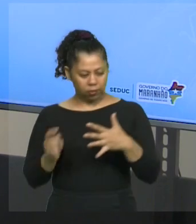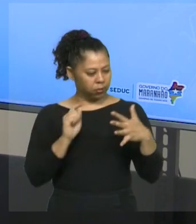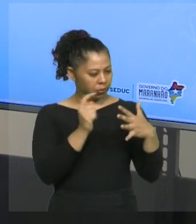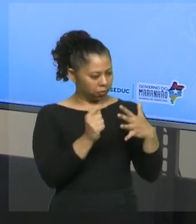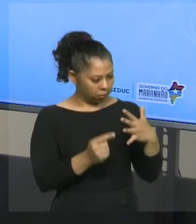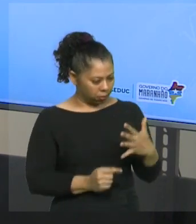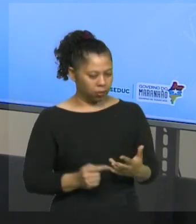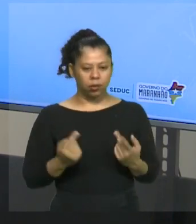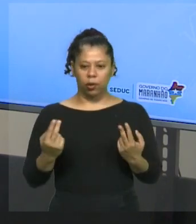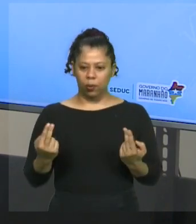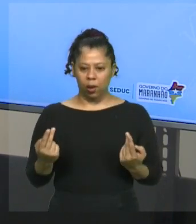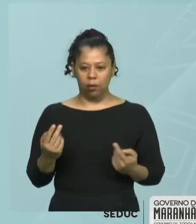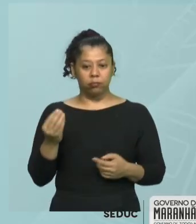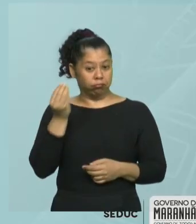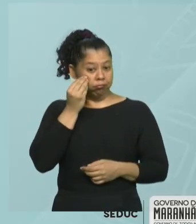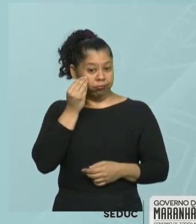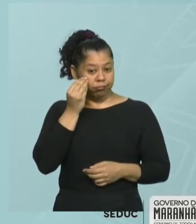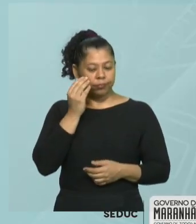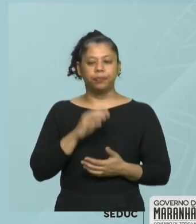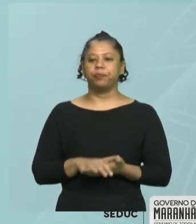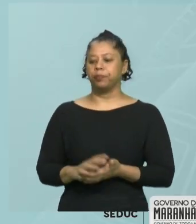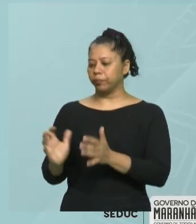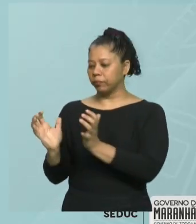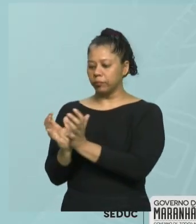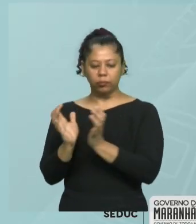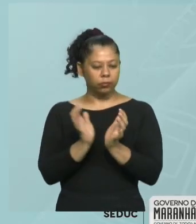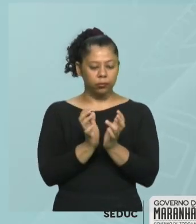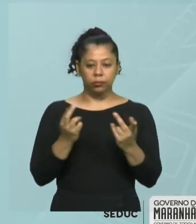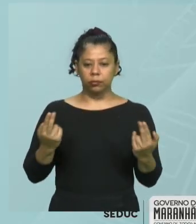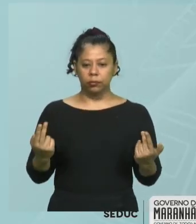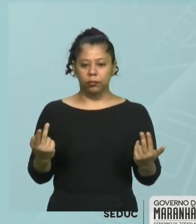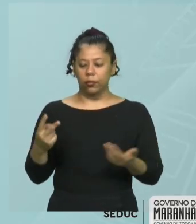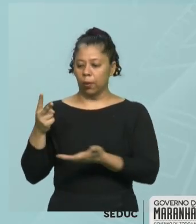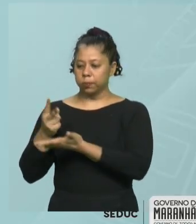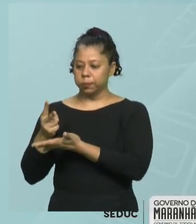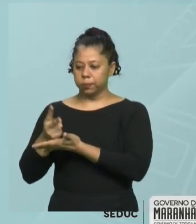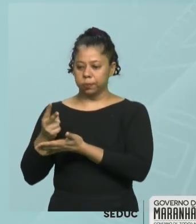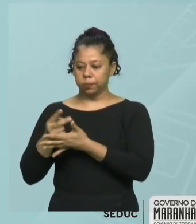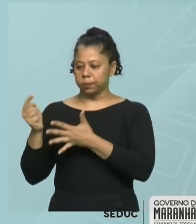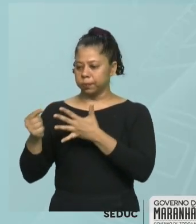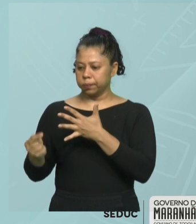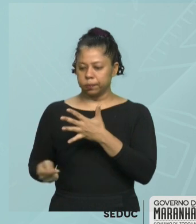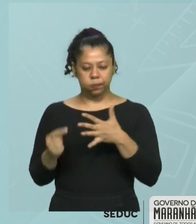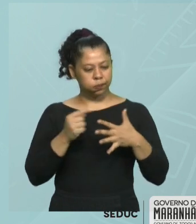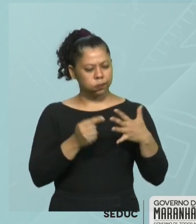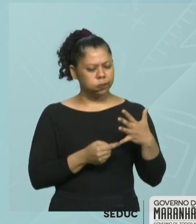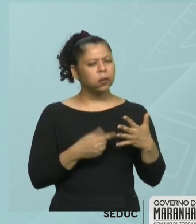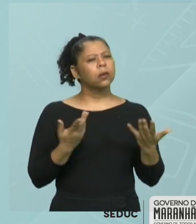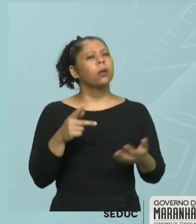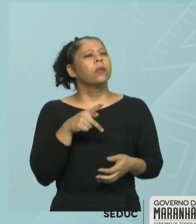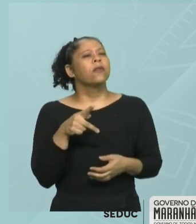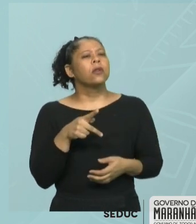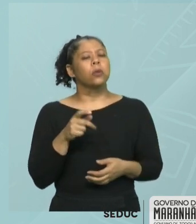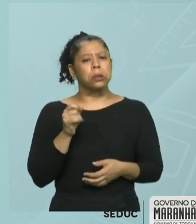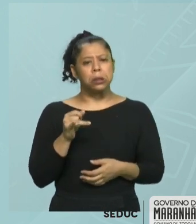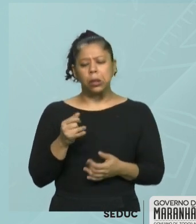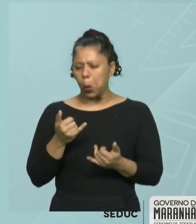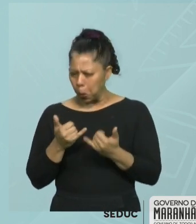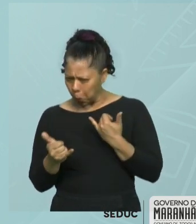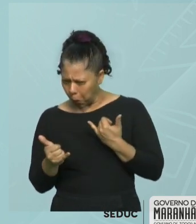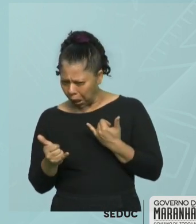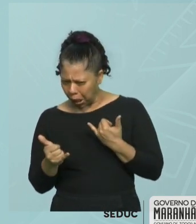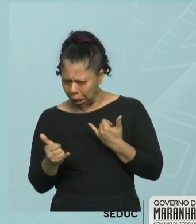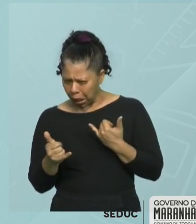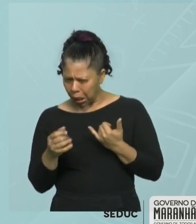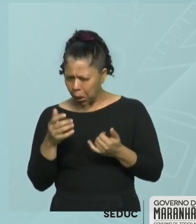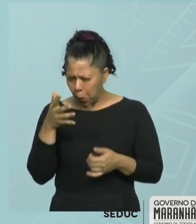Dois conjuntos são iguais quando possuem os mesmos elementos. Tiago, se possuir quase os mesmos, é igual?